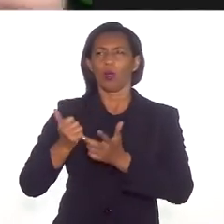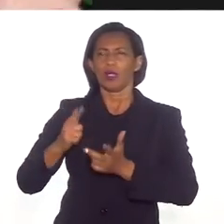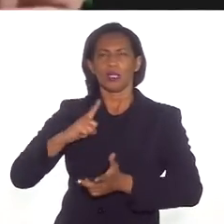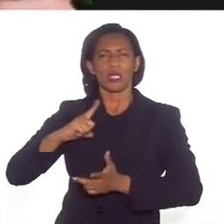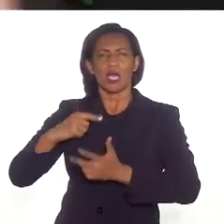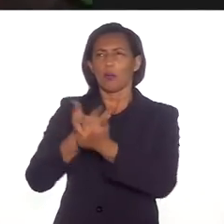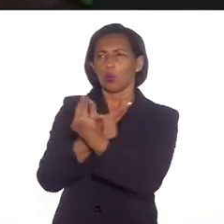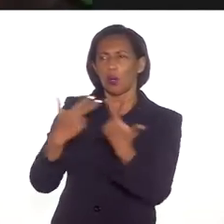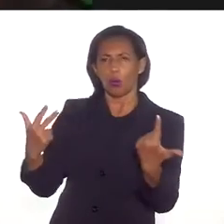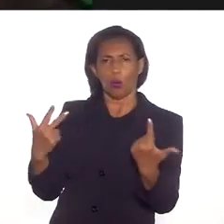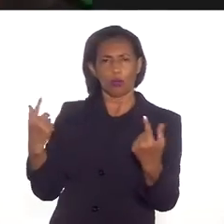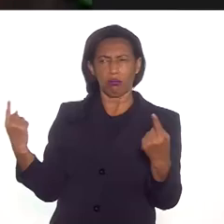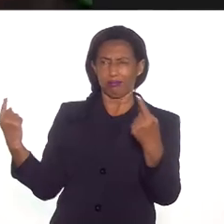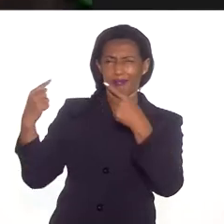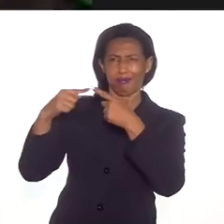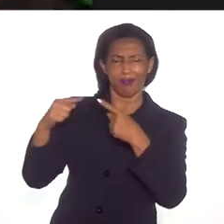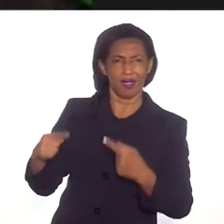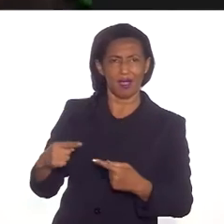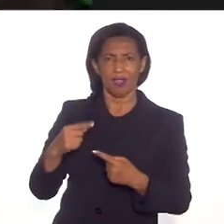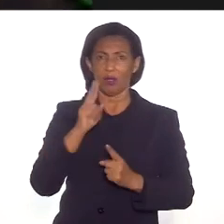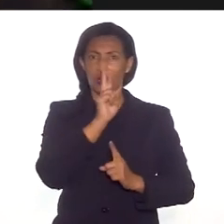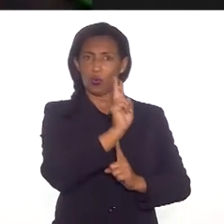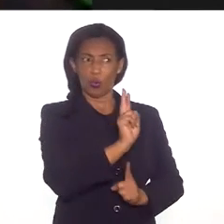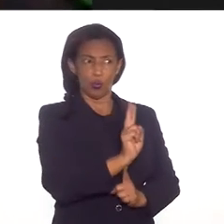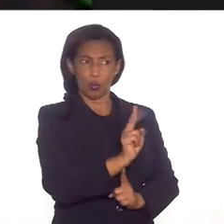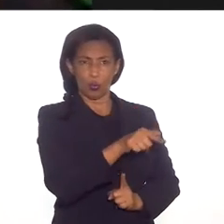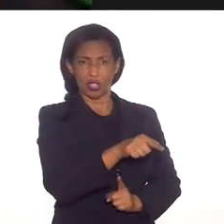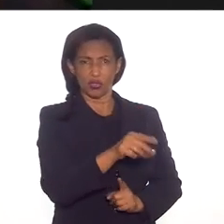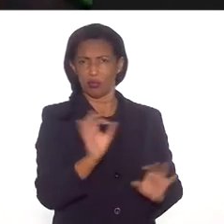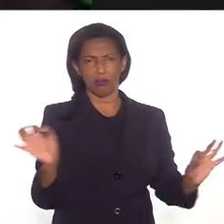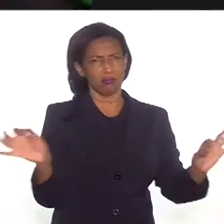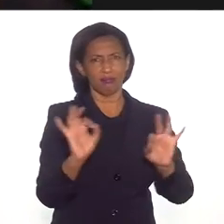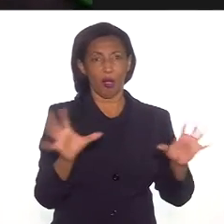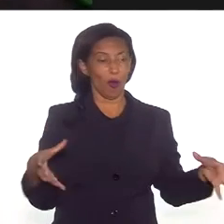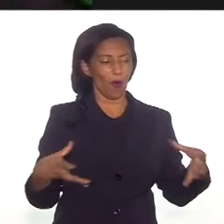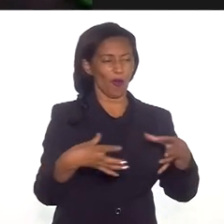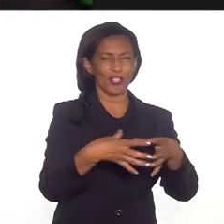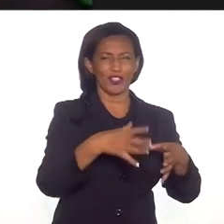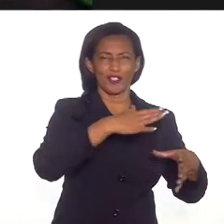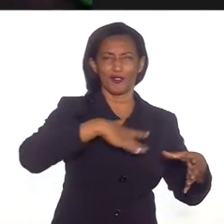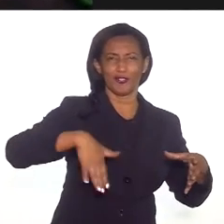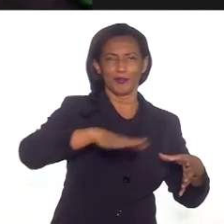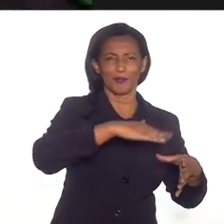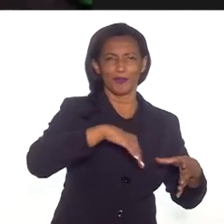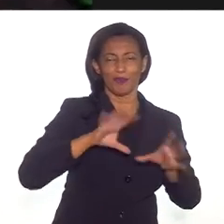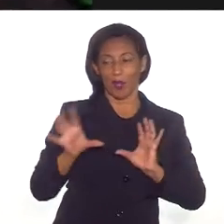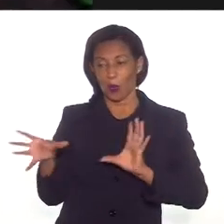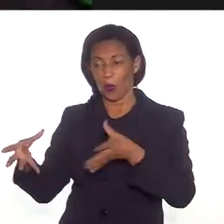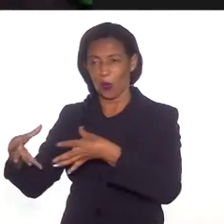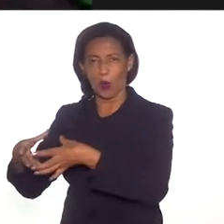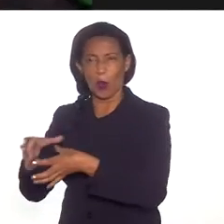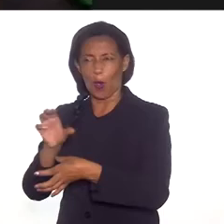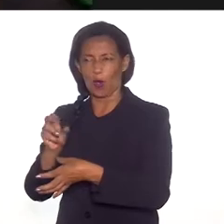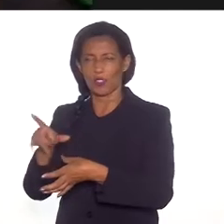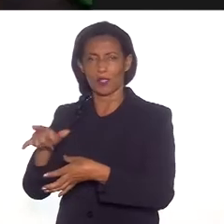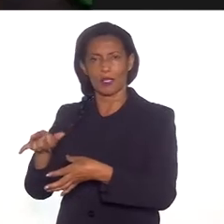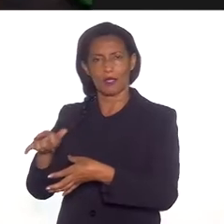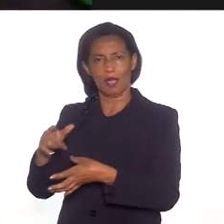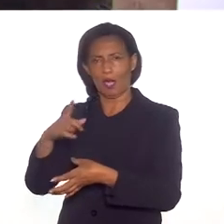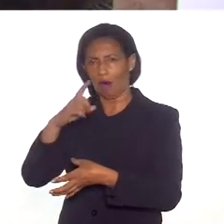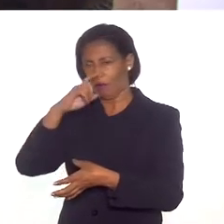tudo se choca frontalmente, porque o indígena é um ser coletivo. O ocidental é um ser